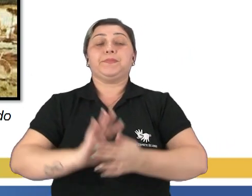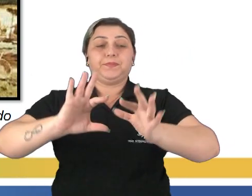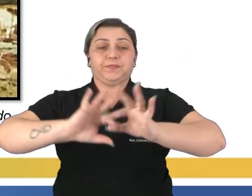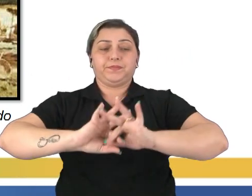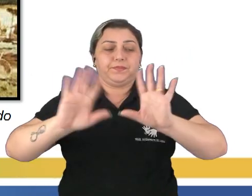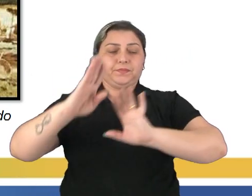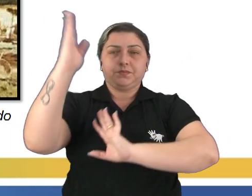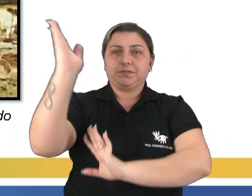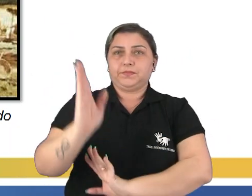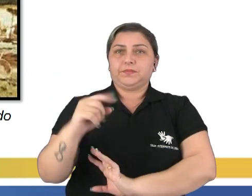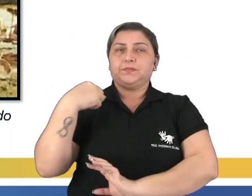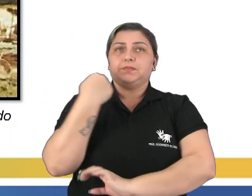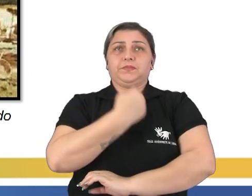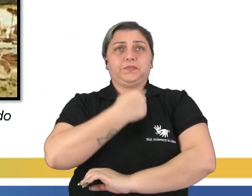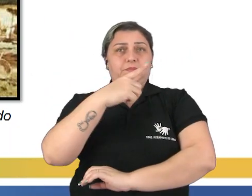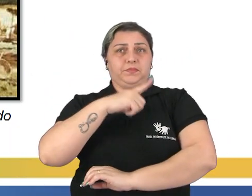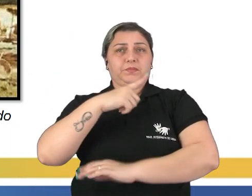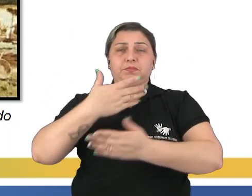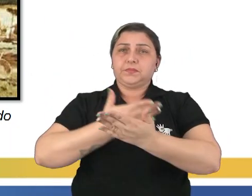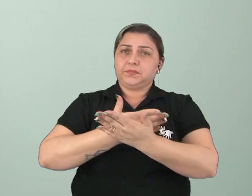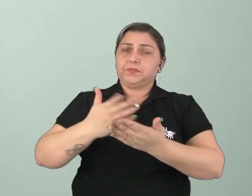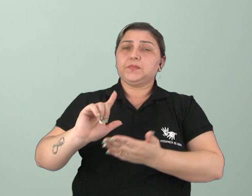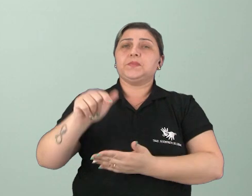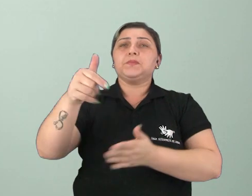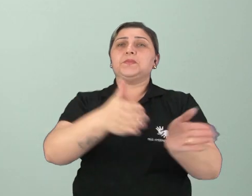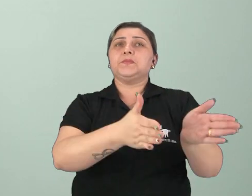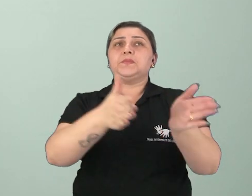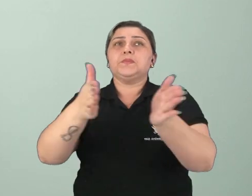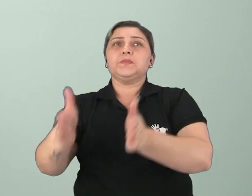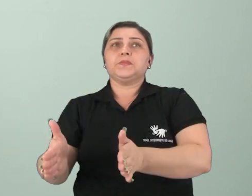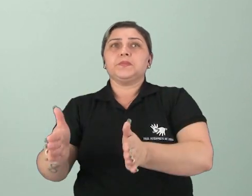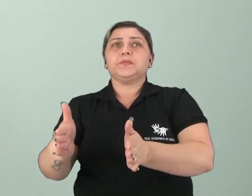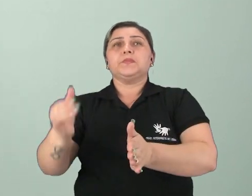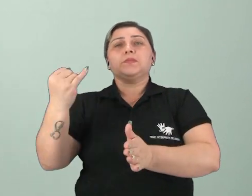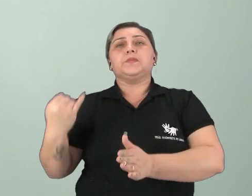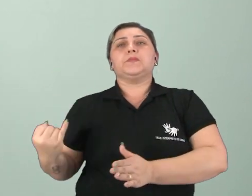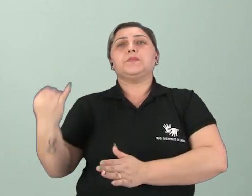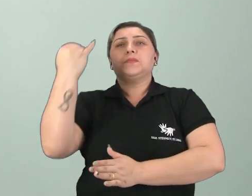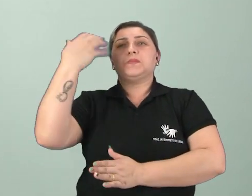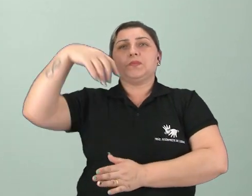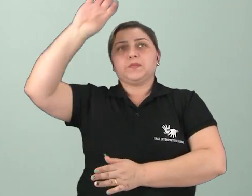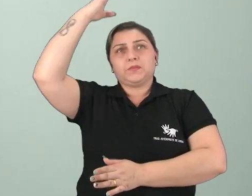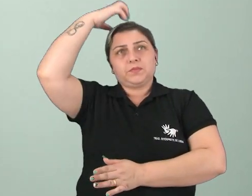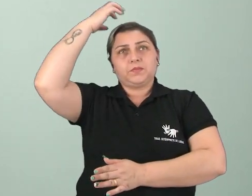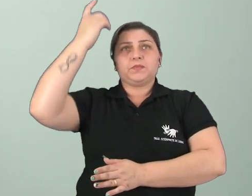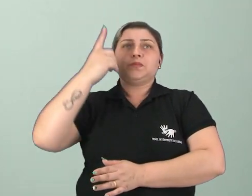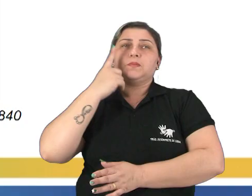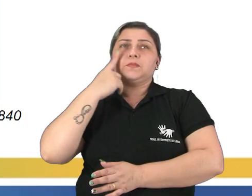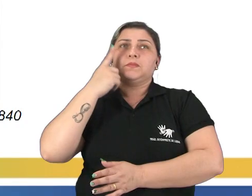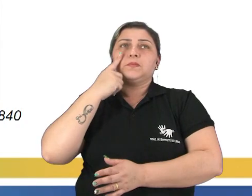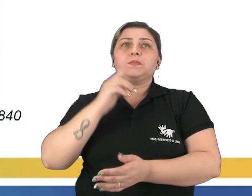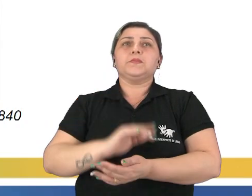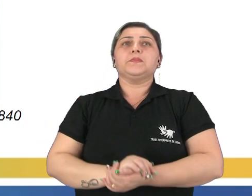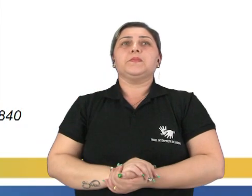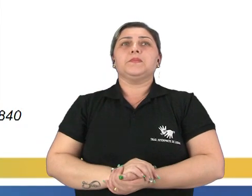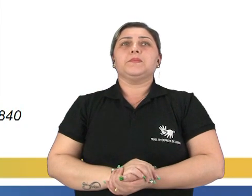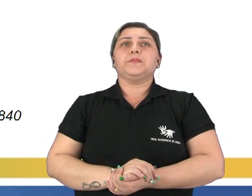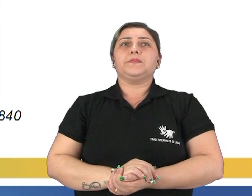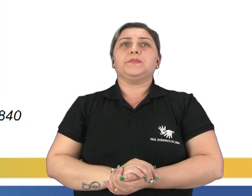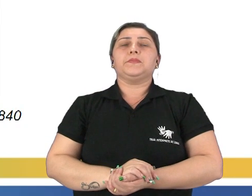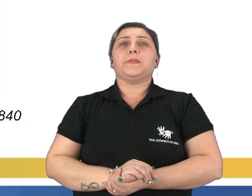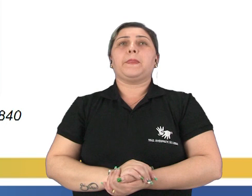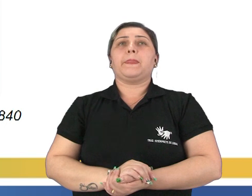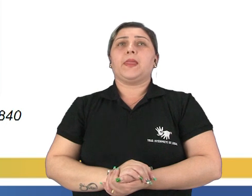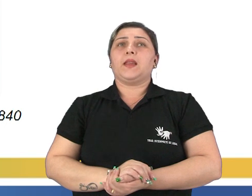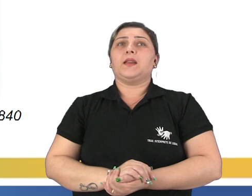independência do Brasil, a gente tem início a um outro período, que é o período imperial. Observem aí. O período imperial